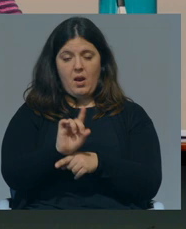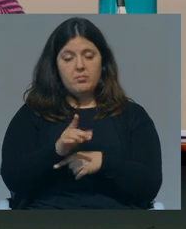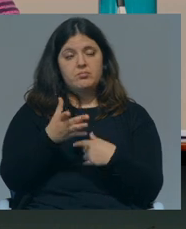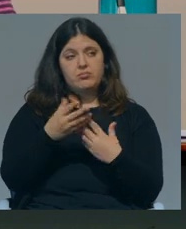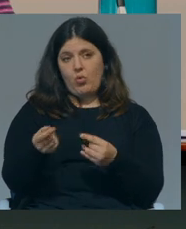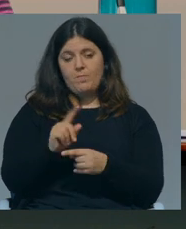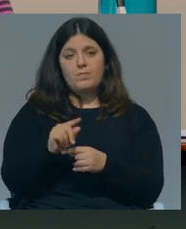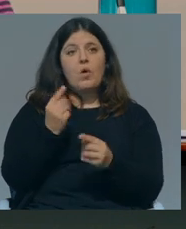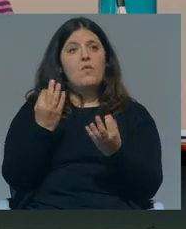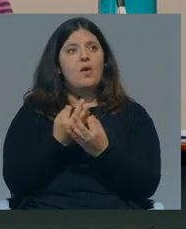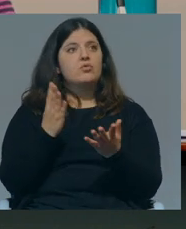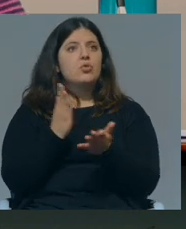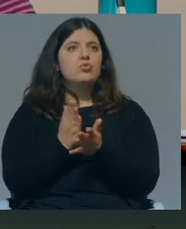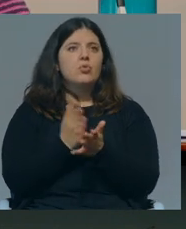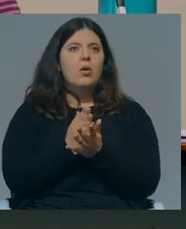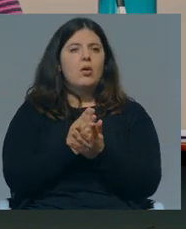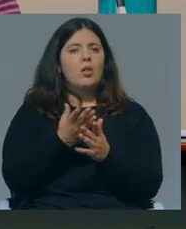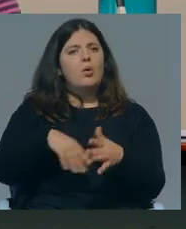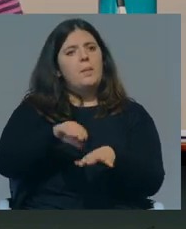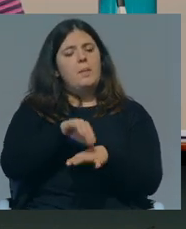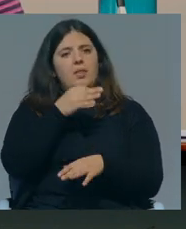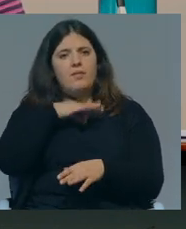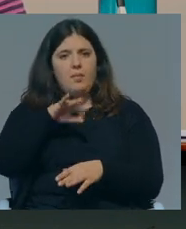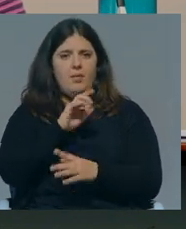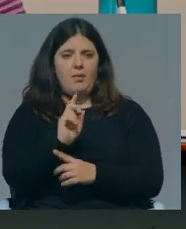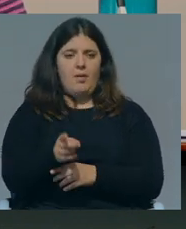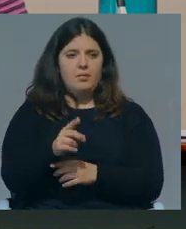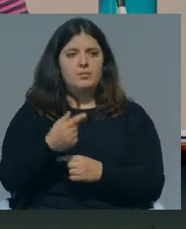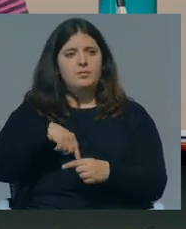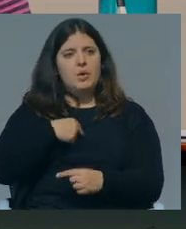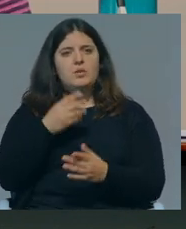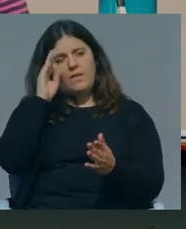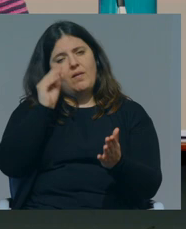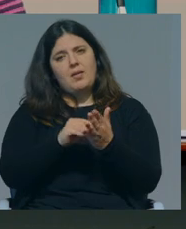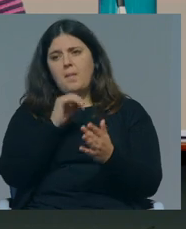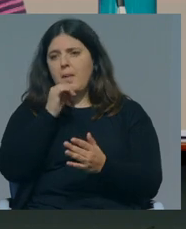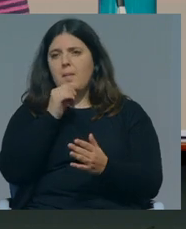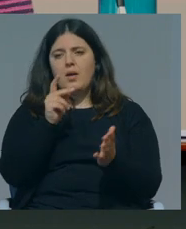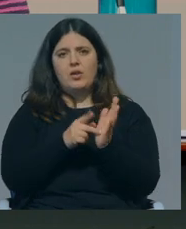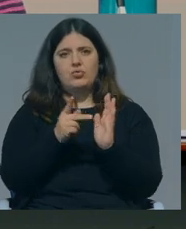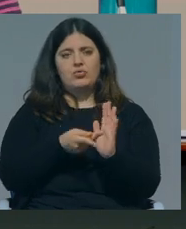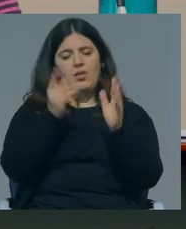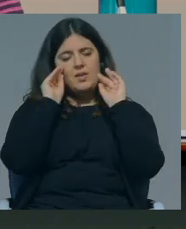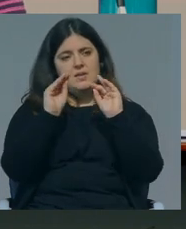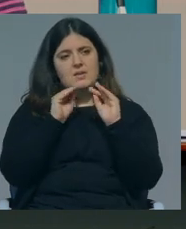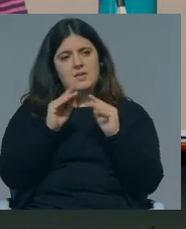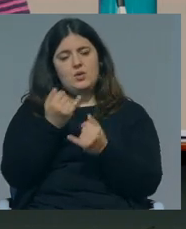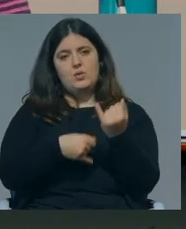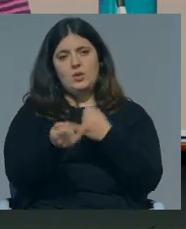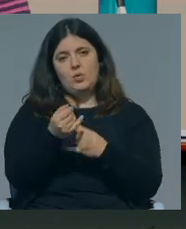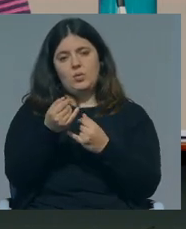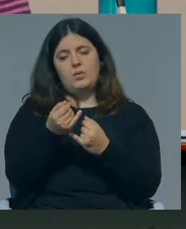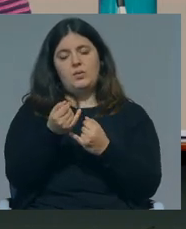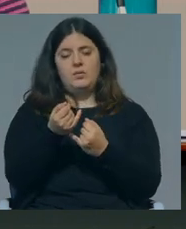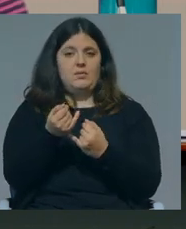é o facto da escola ser um complemento da família, ou seja, nós ainda não conseguimos inventar a tecnologia de ensino que substitui a família, ela na verdade